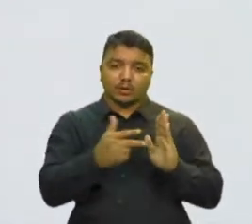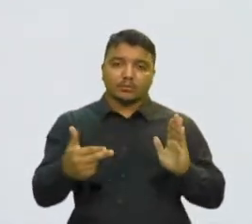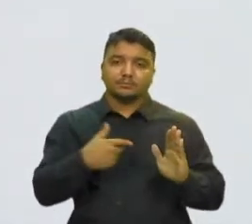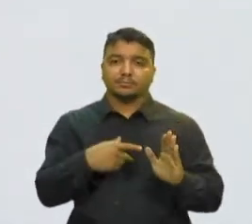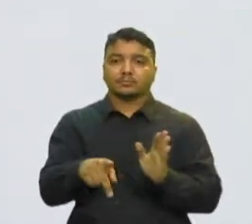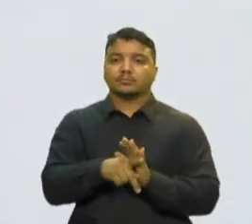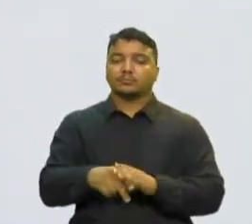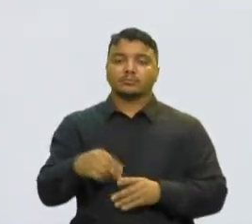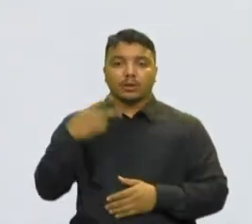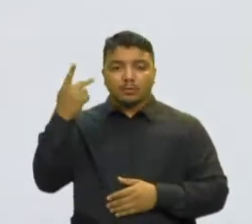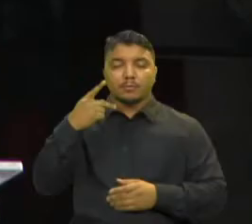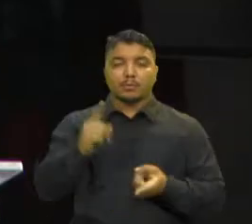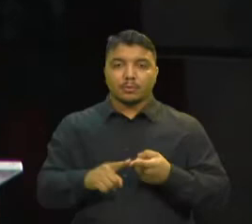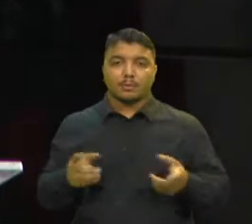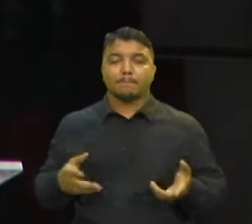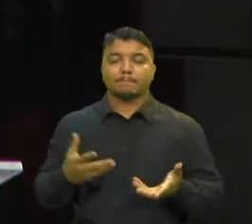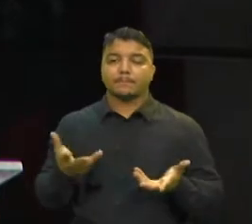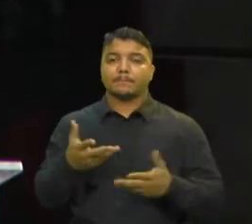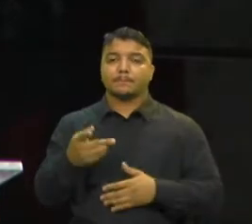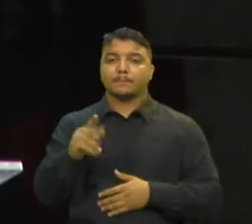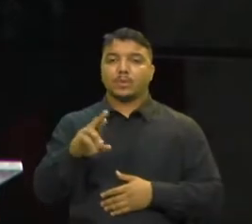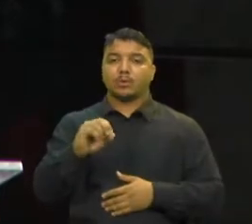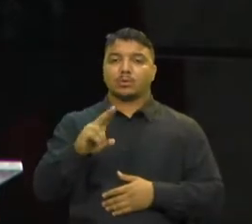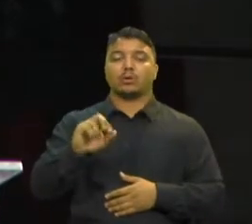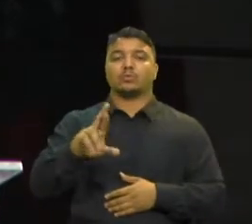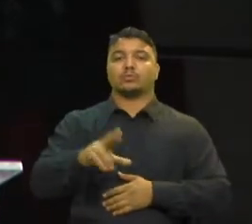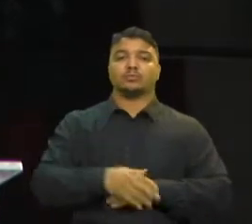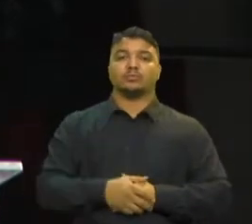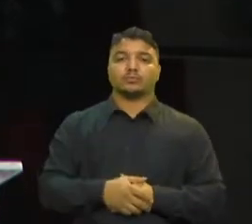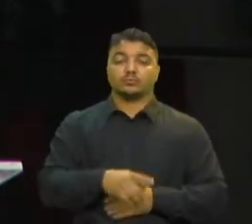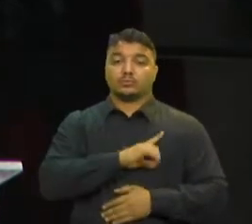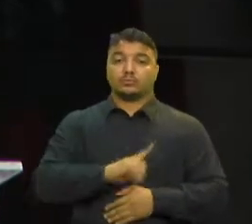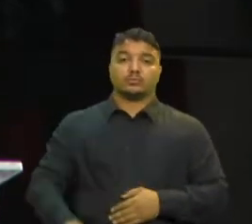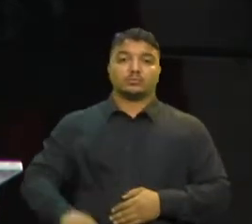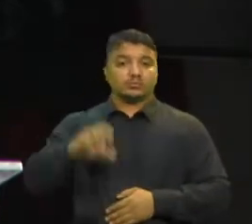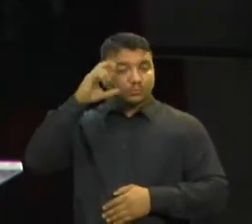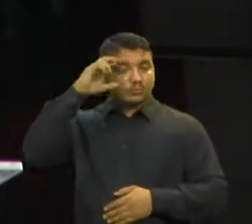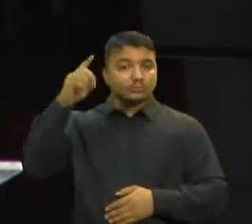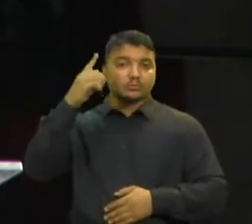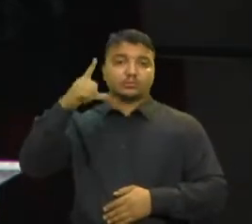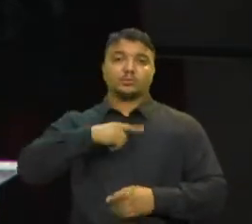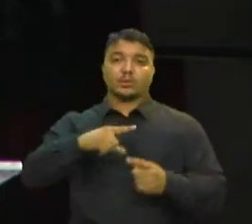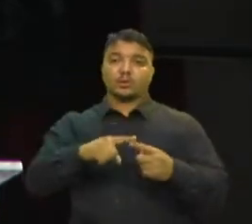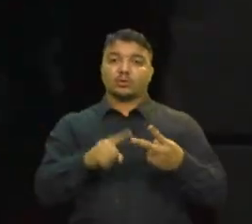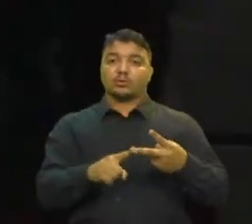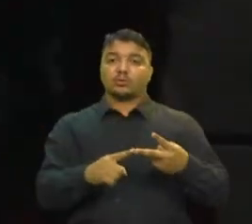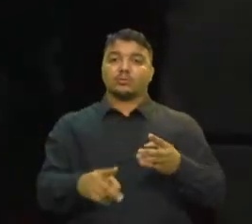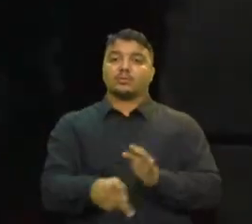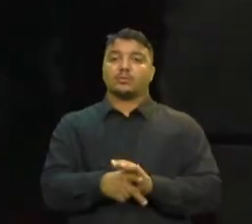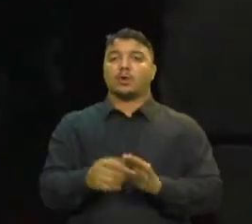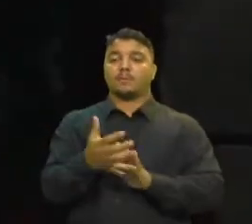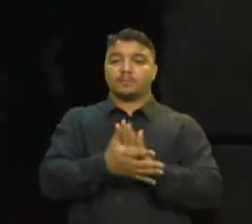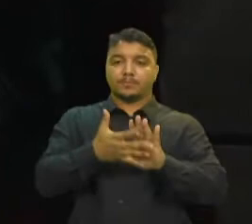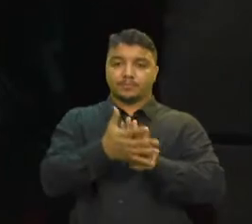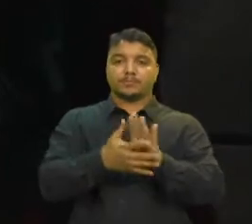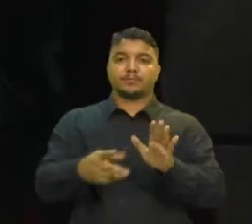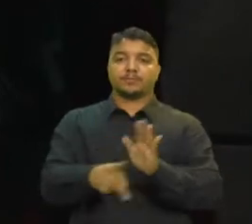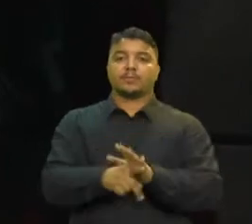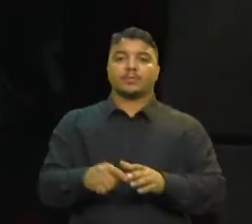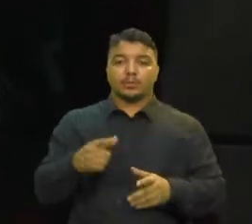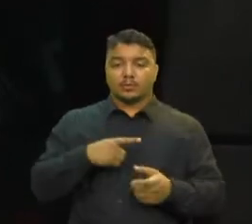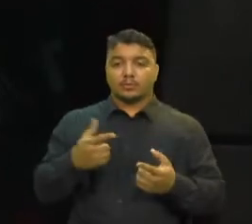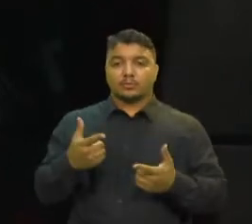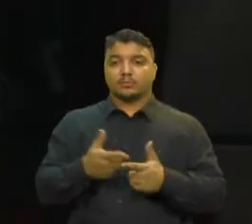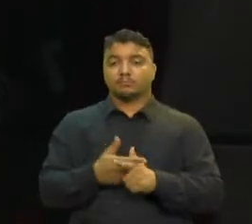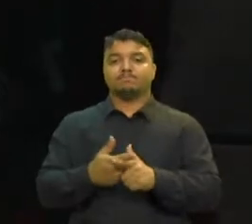promotores e procuradores Isso é muito grave Para o deputado Renato Roseno, existem dois tópicos no texto da PEC Que ferem a autonomia